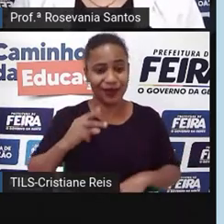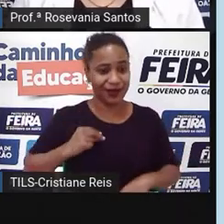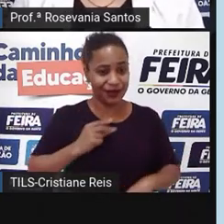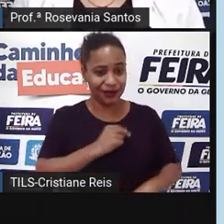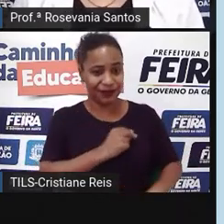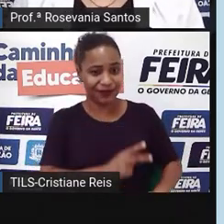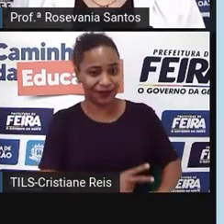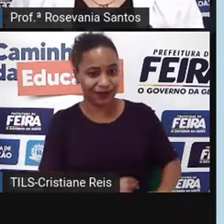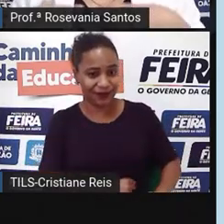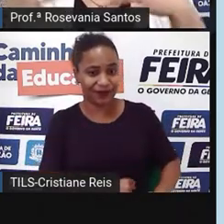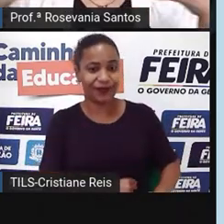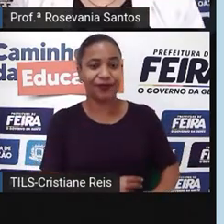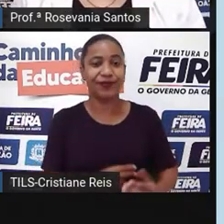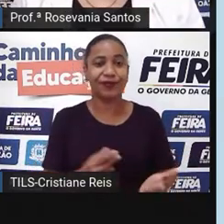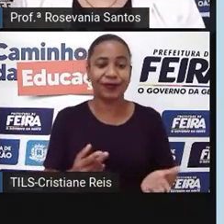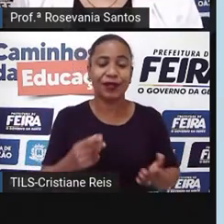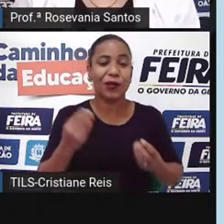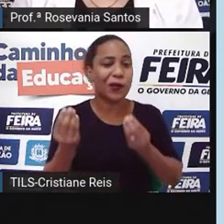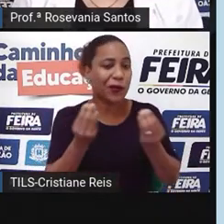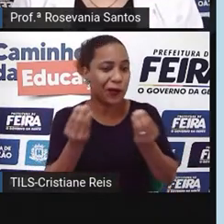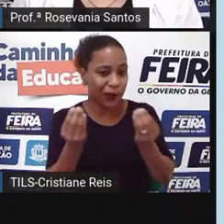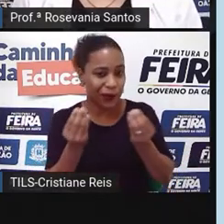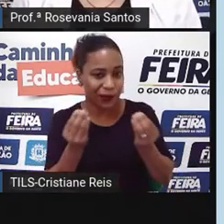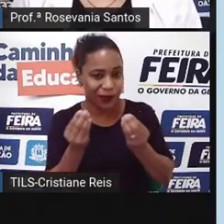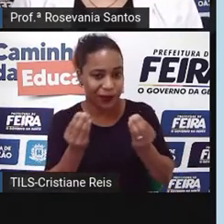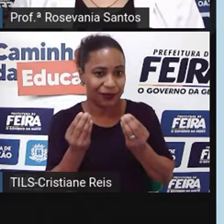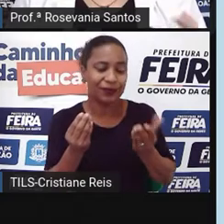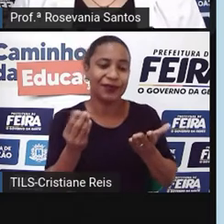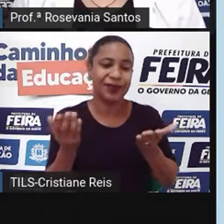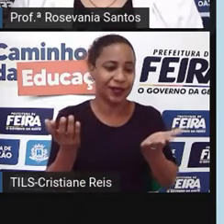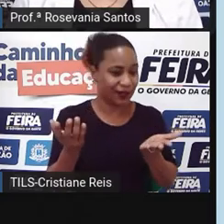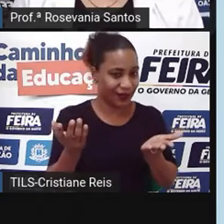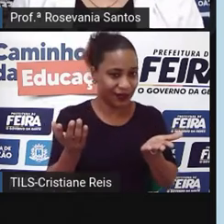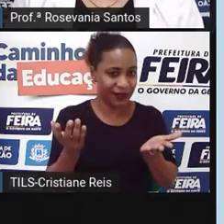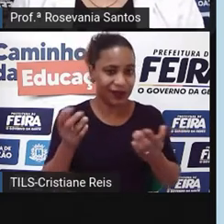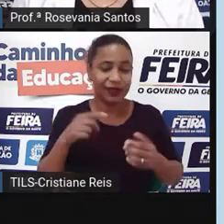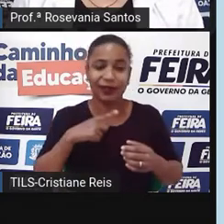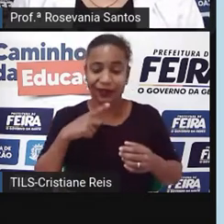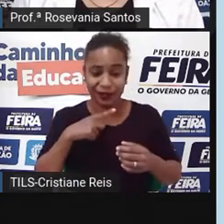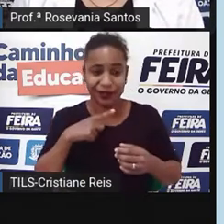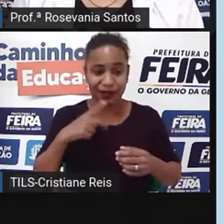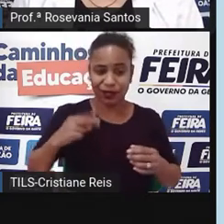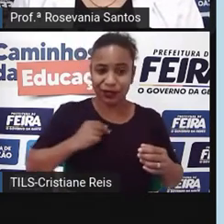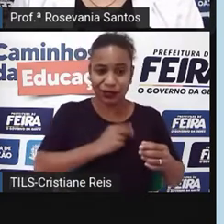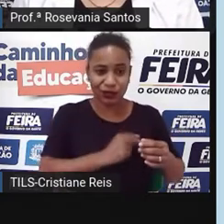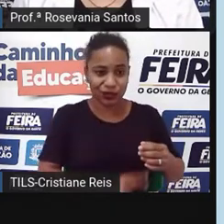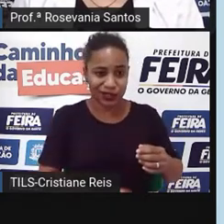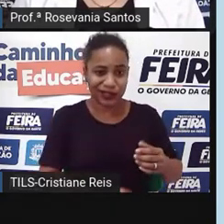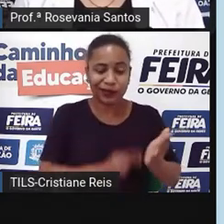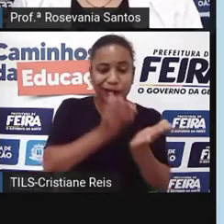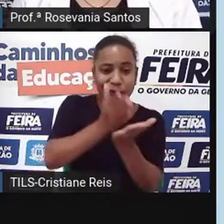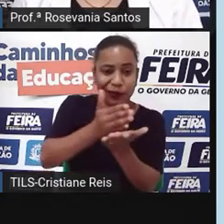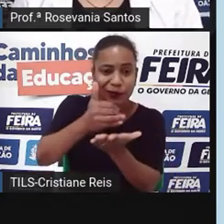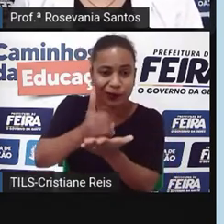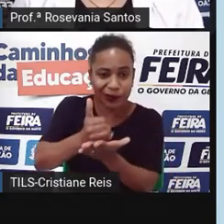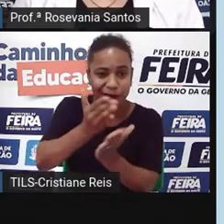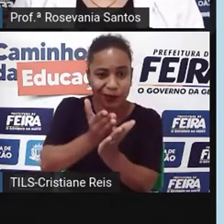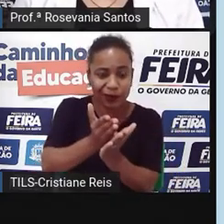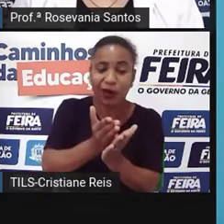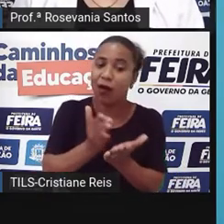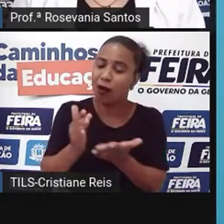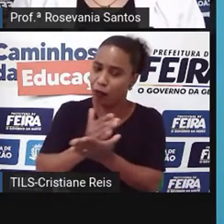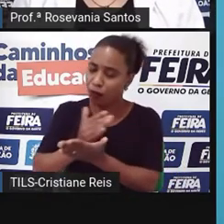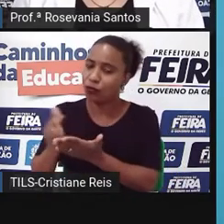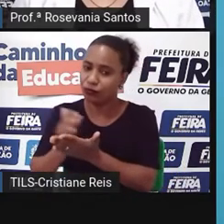né, ter que distribuir, embora seja assim, igualmente, essas riquezas, né, infelizmente, essa questão das concentrações